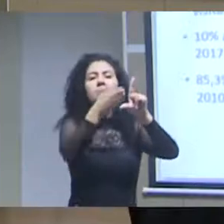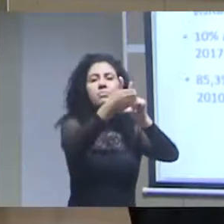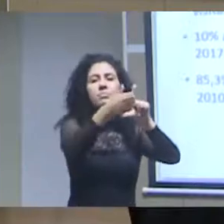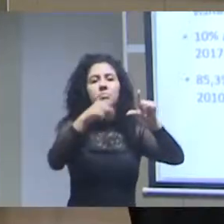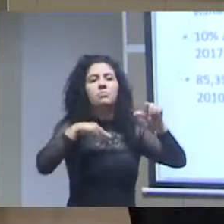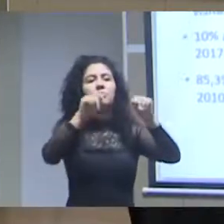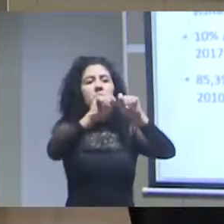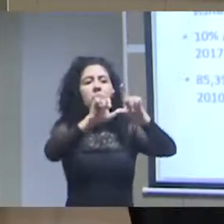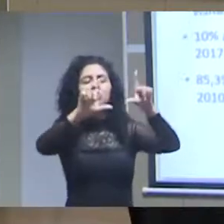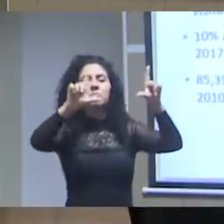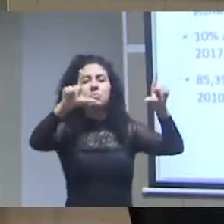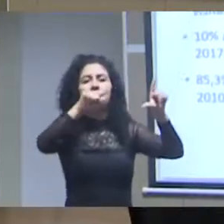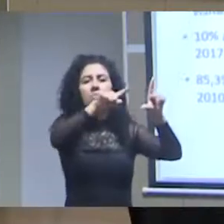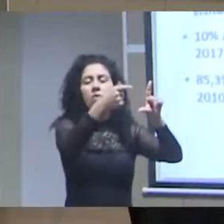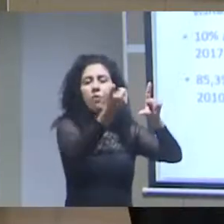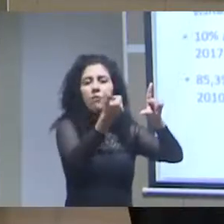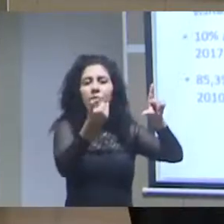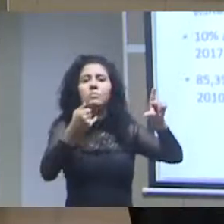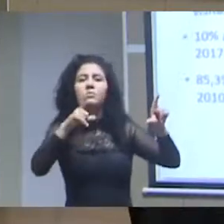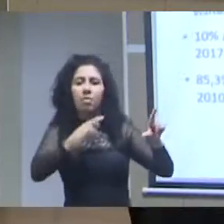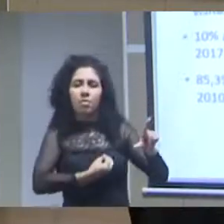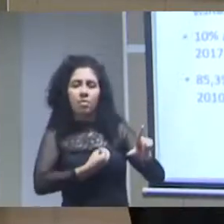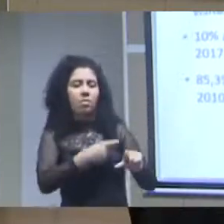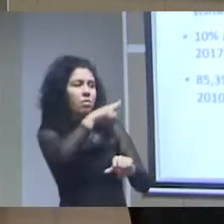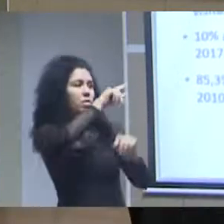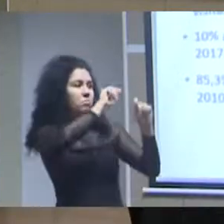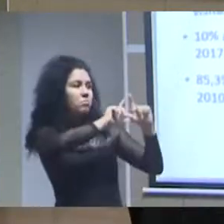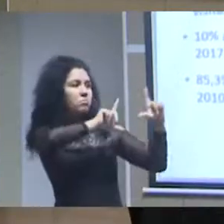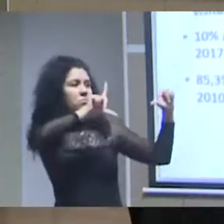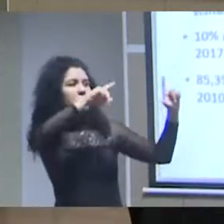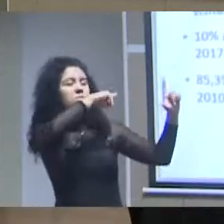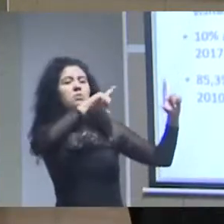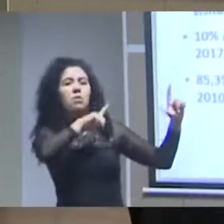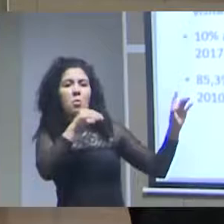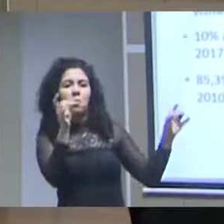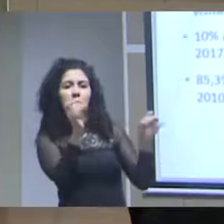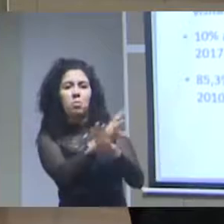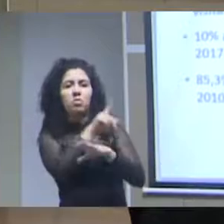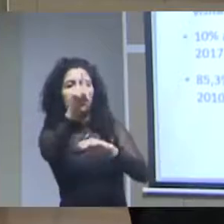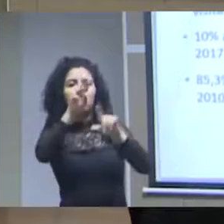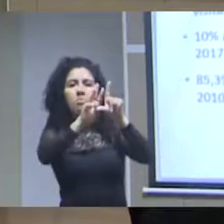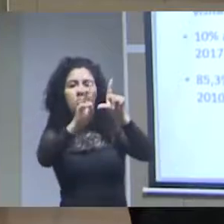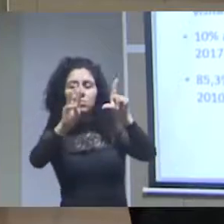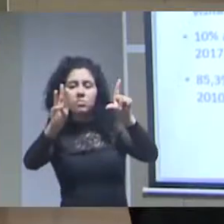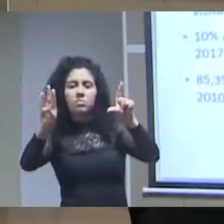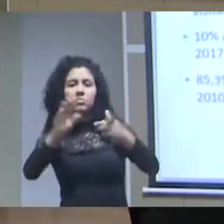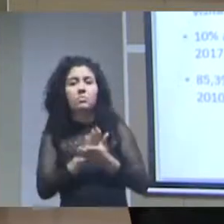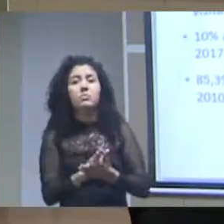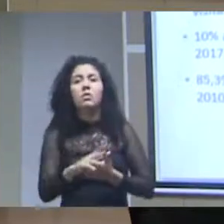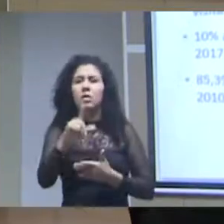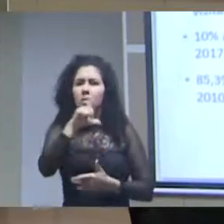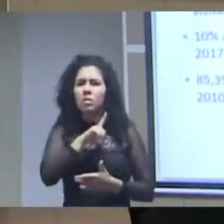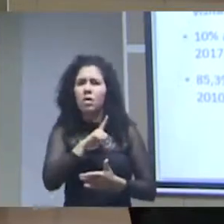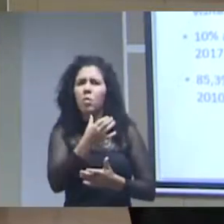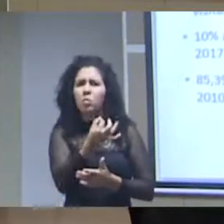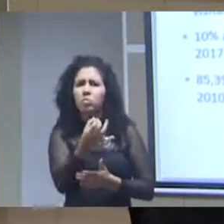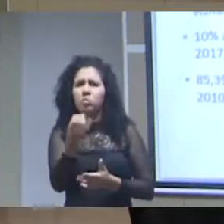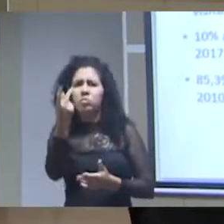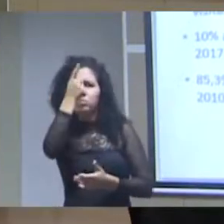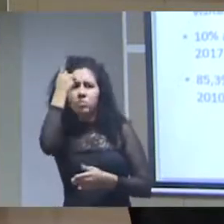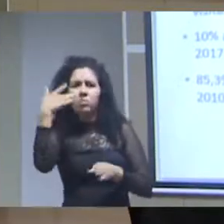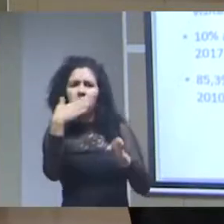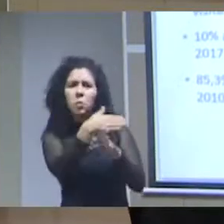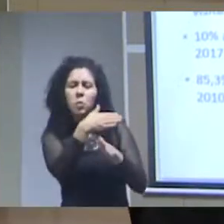aqui estão lá ele tem recebido uma quantidade significativa 4,2 milhões de visitas